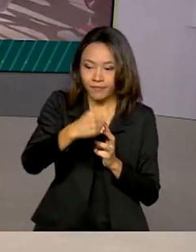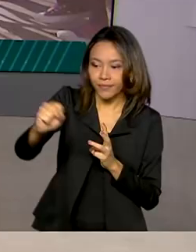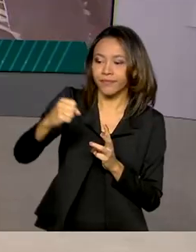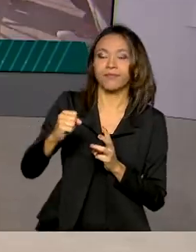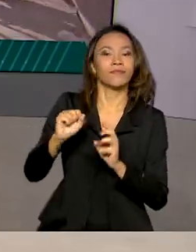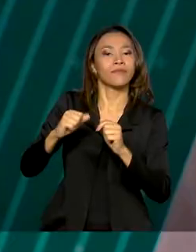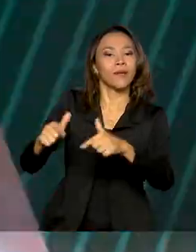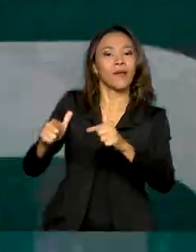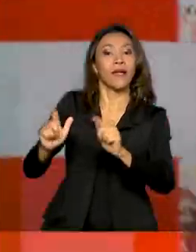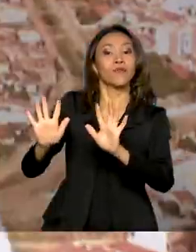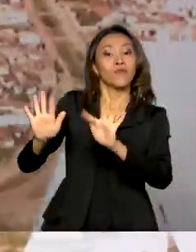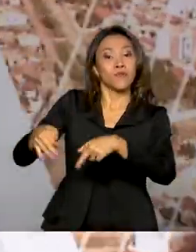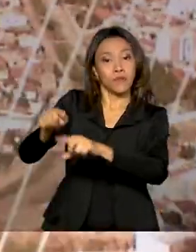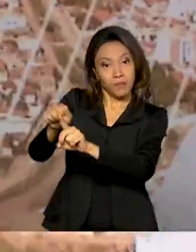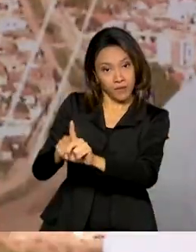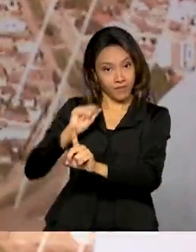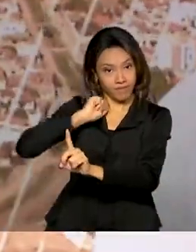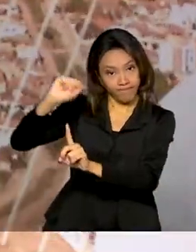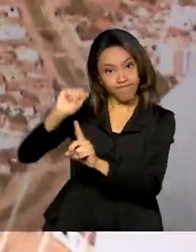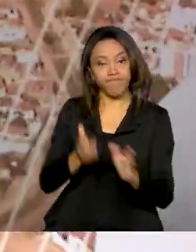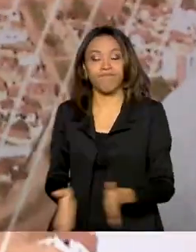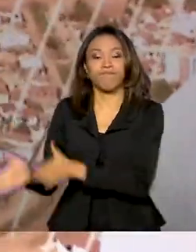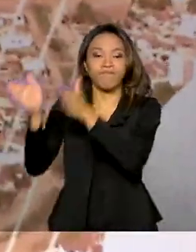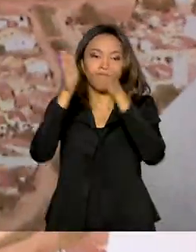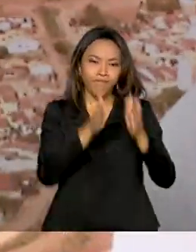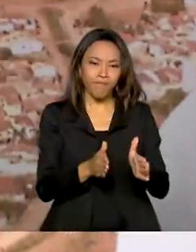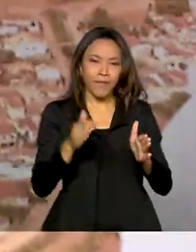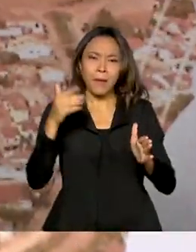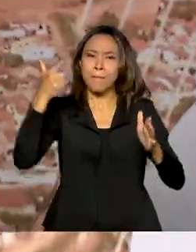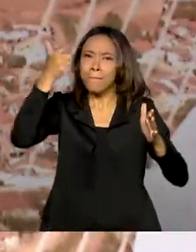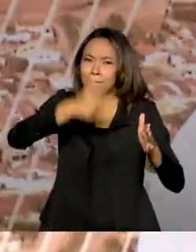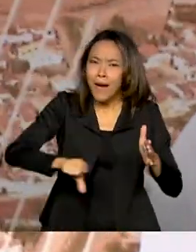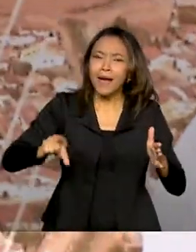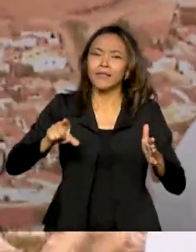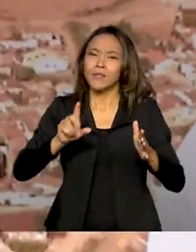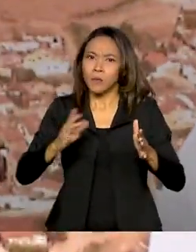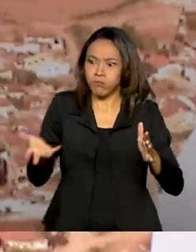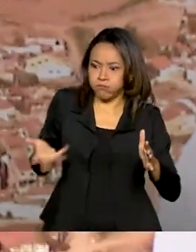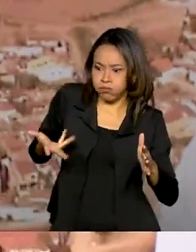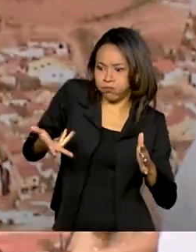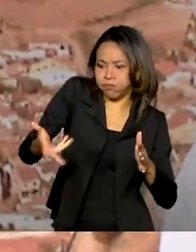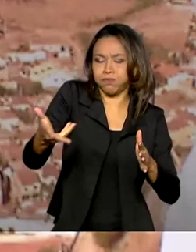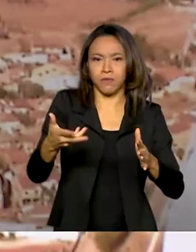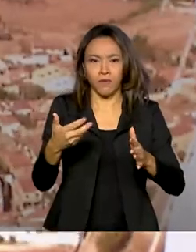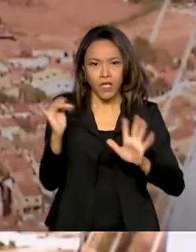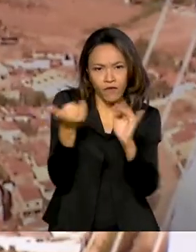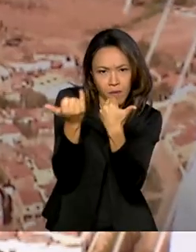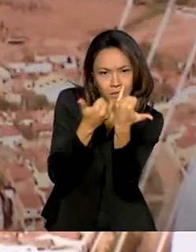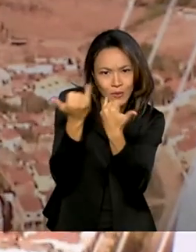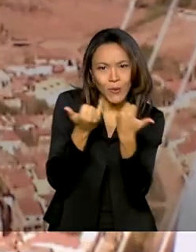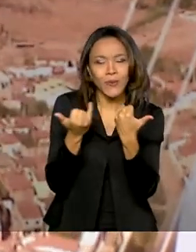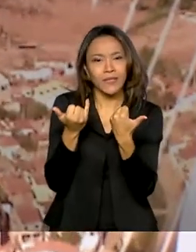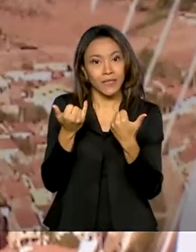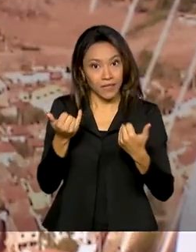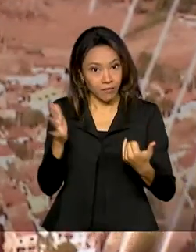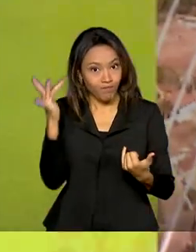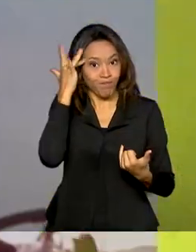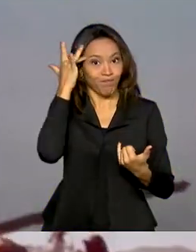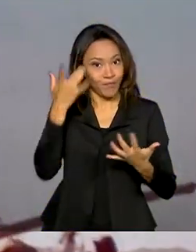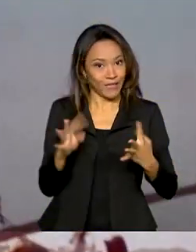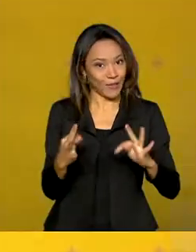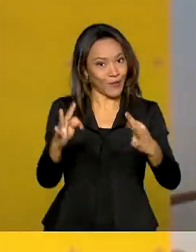fim de abril. Mais velocidade na transmissão de dados e avanços tecnológicos para a indústria.